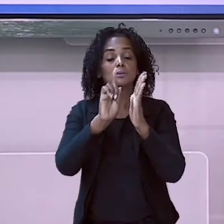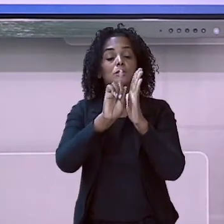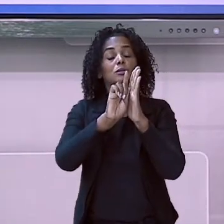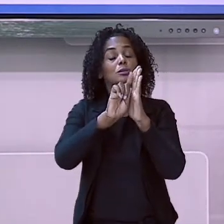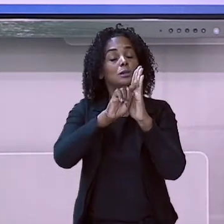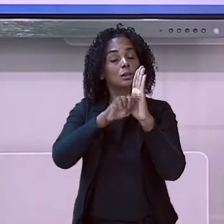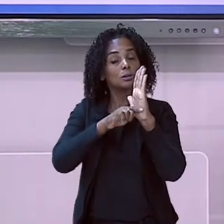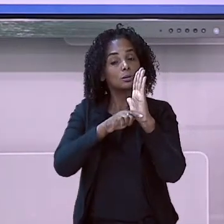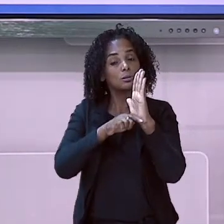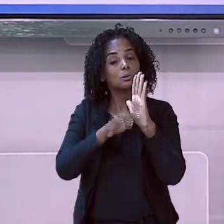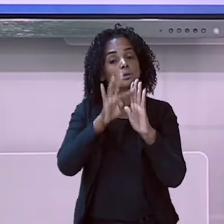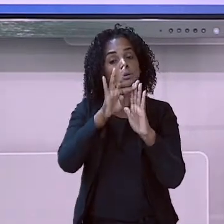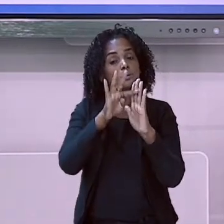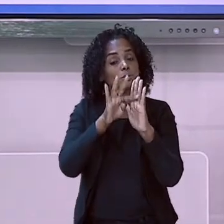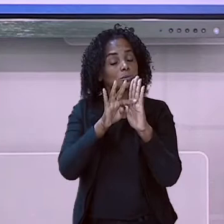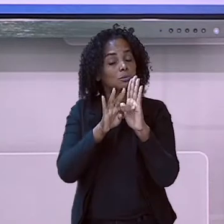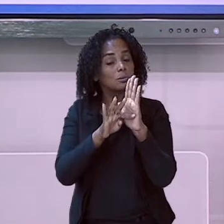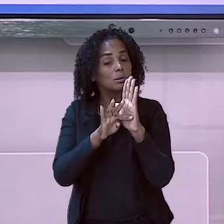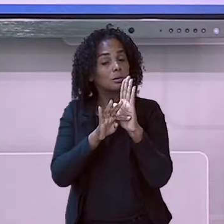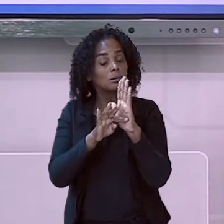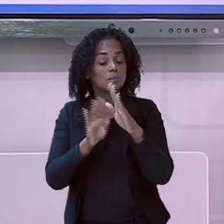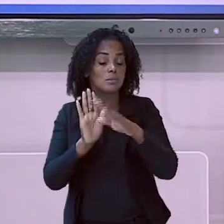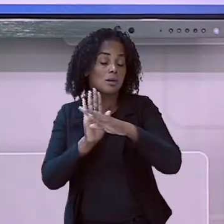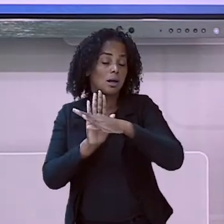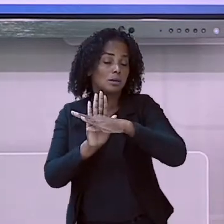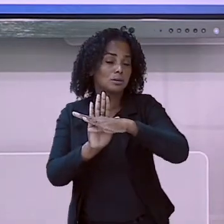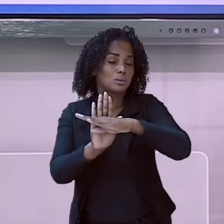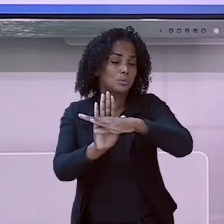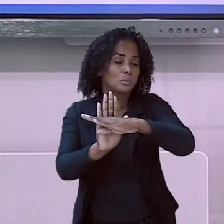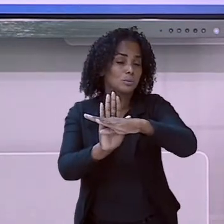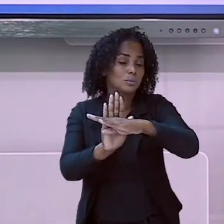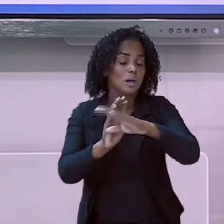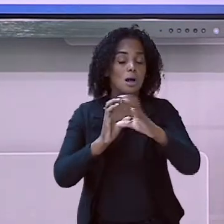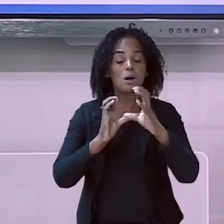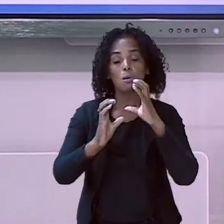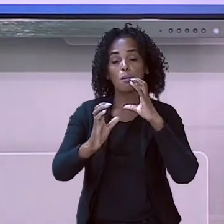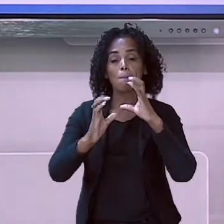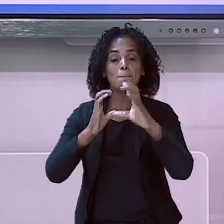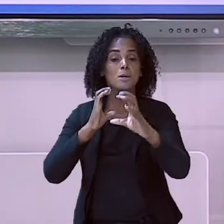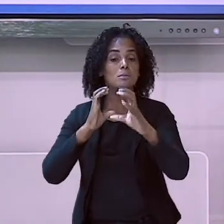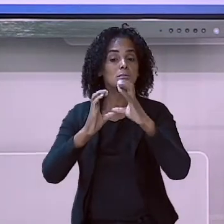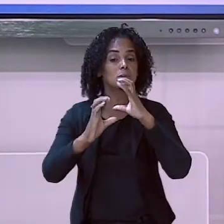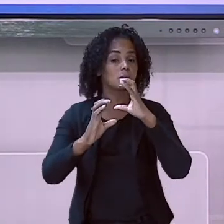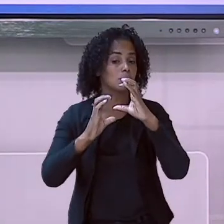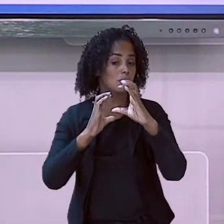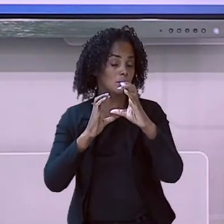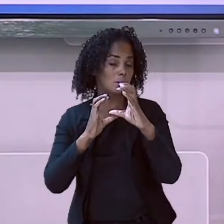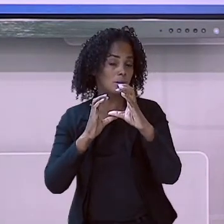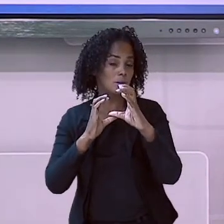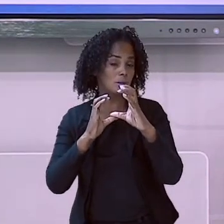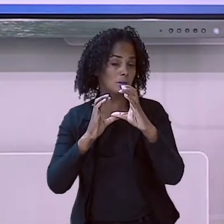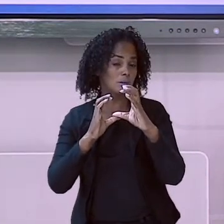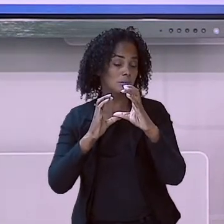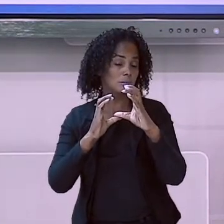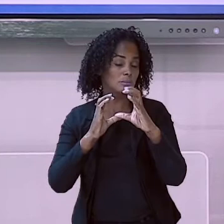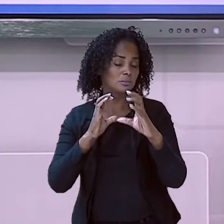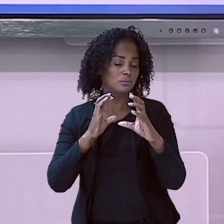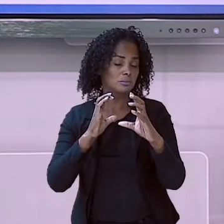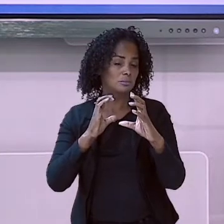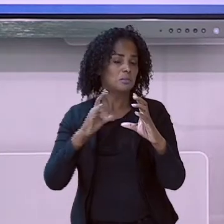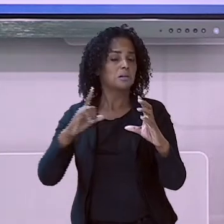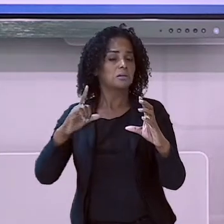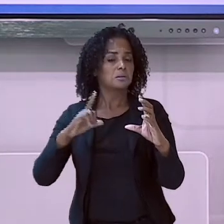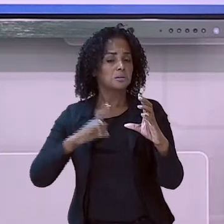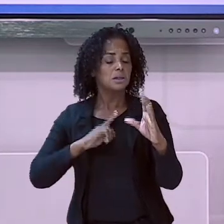exercem essa função de comunicação. Então, nós temos vários gêneros textuais.